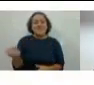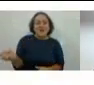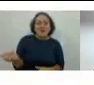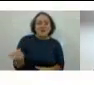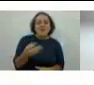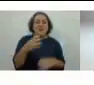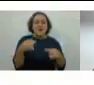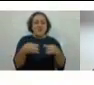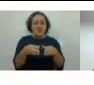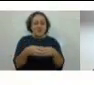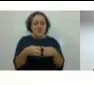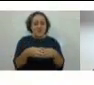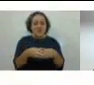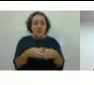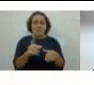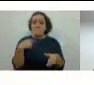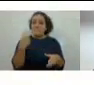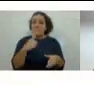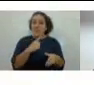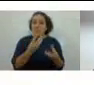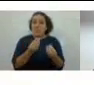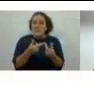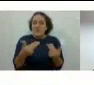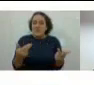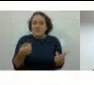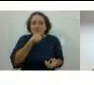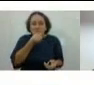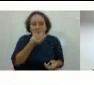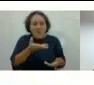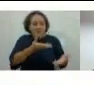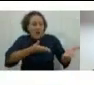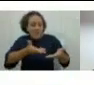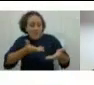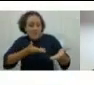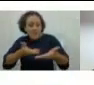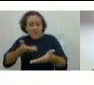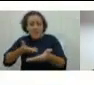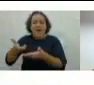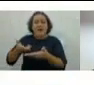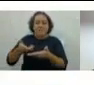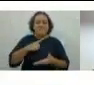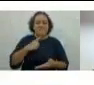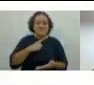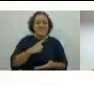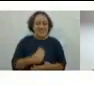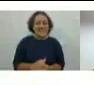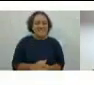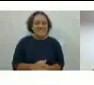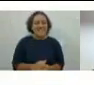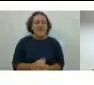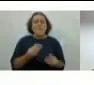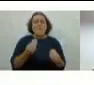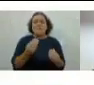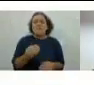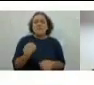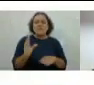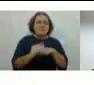começar com uma nova turma. Nós temos muitas coisas boas para compartilhar, né, meninos?